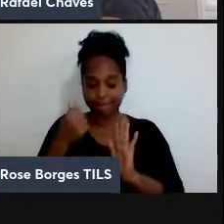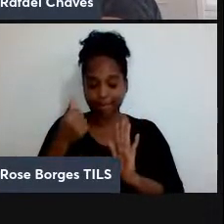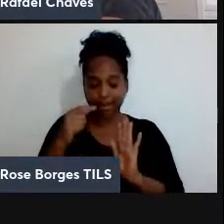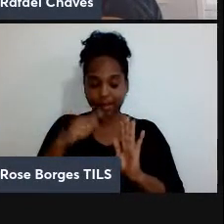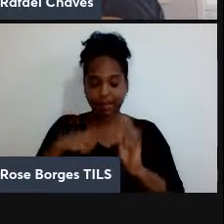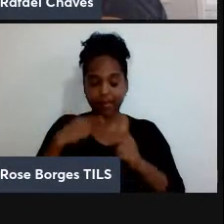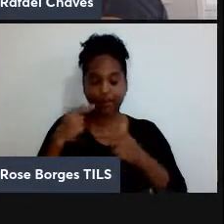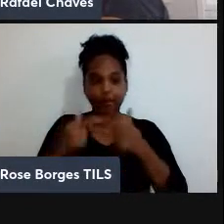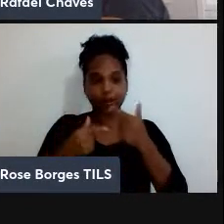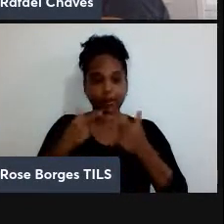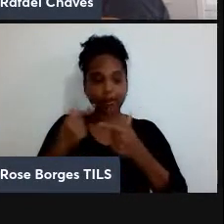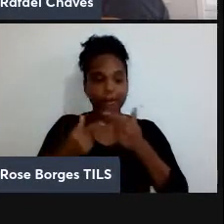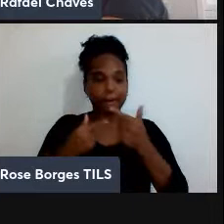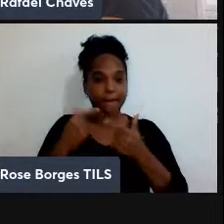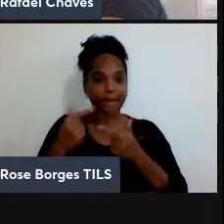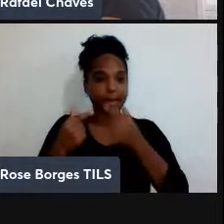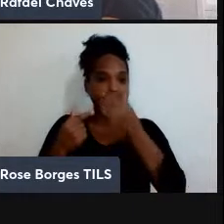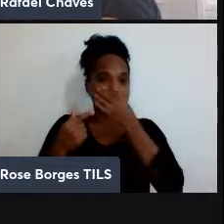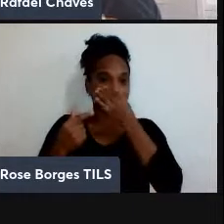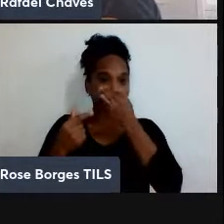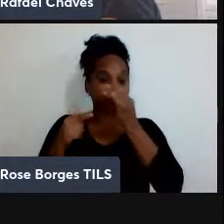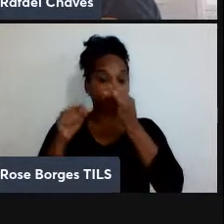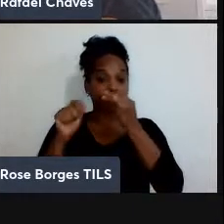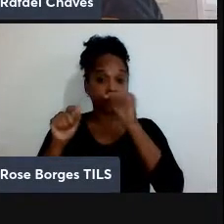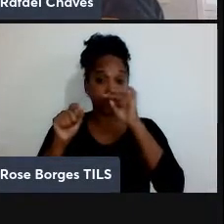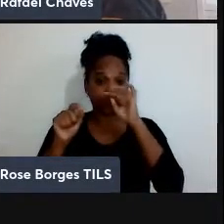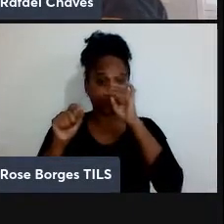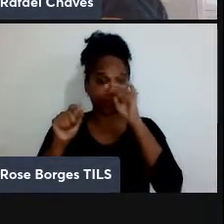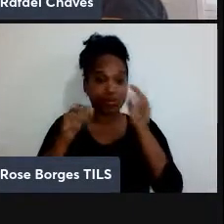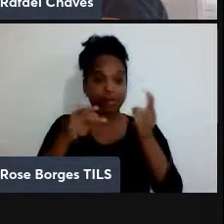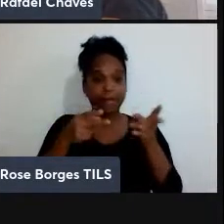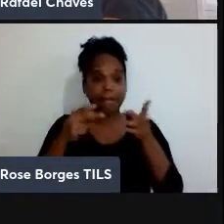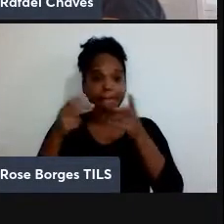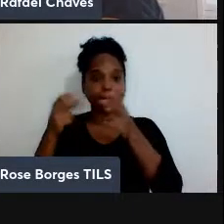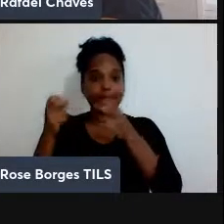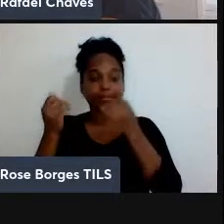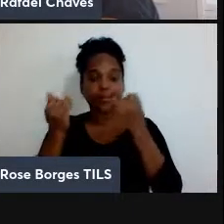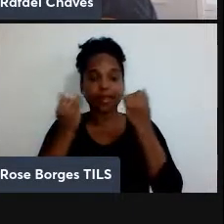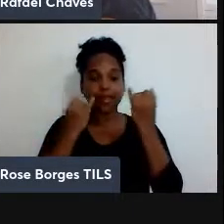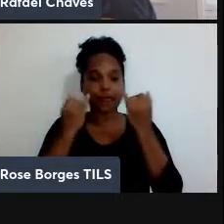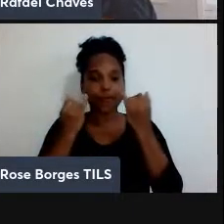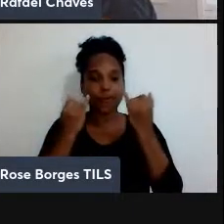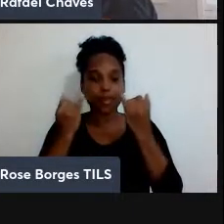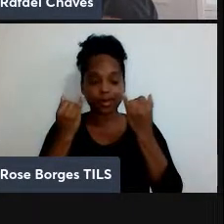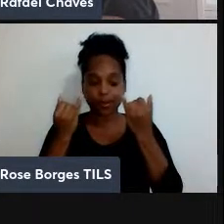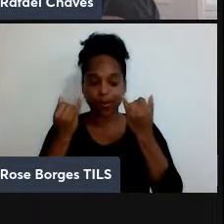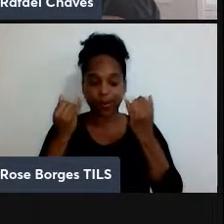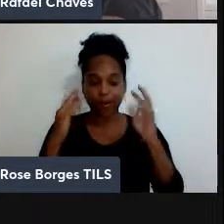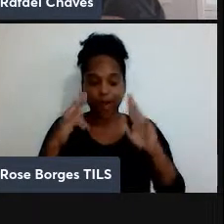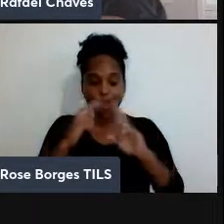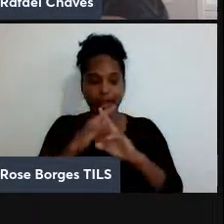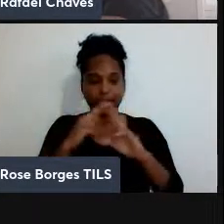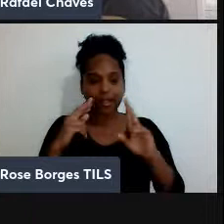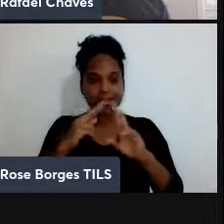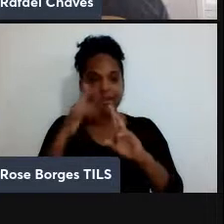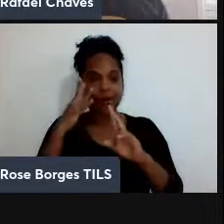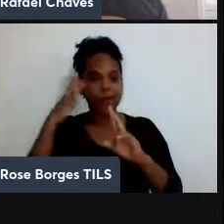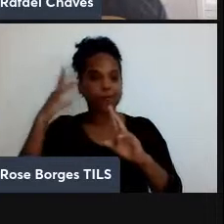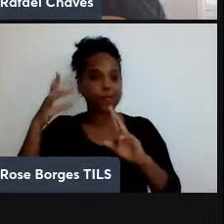pioneiro dele foi a sacada de que informação está relacionada à incerteza. E para